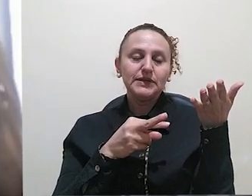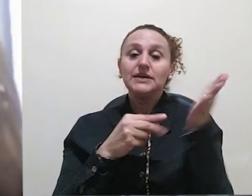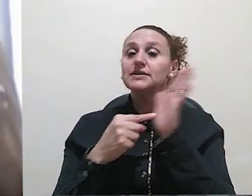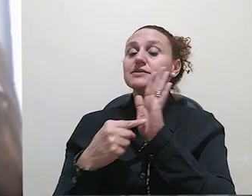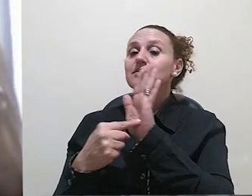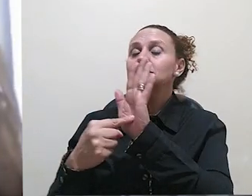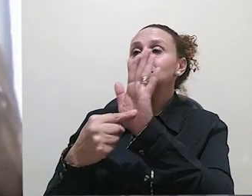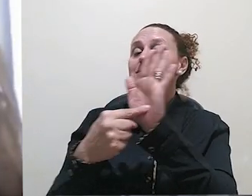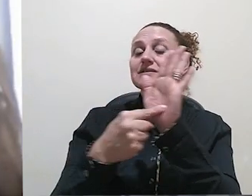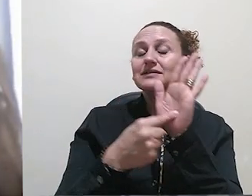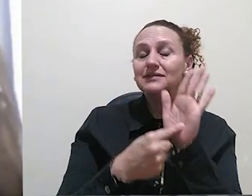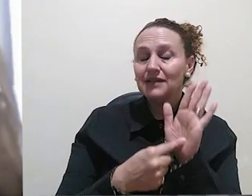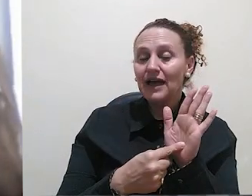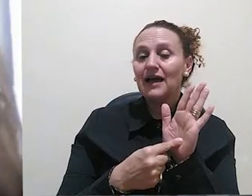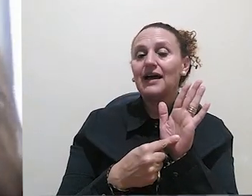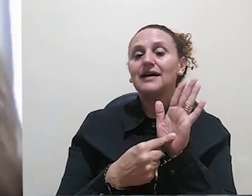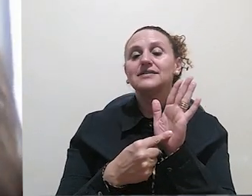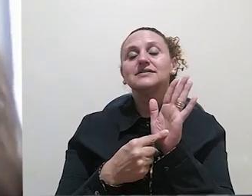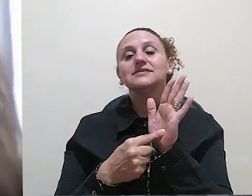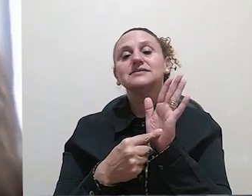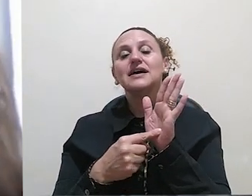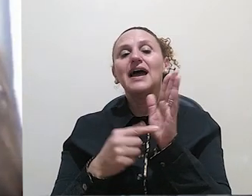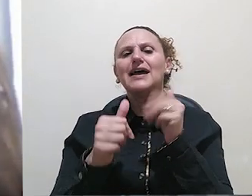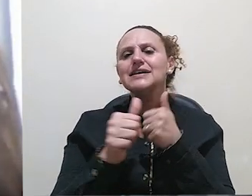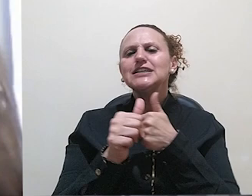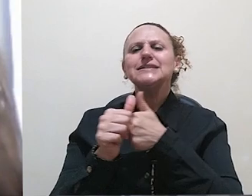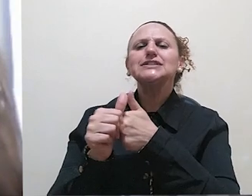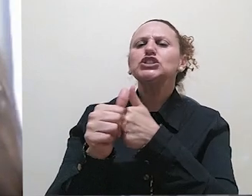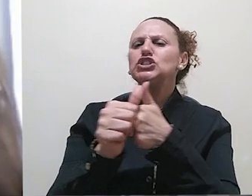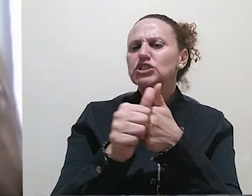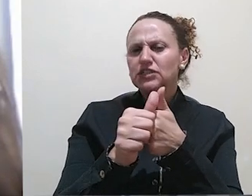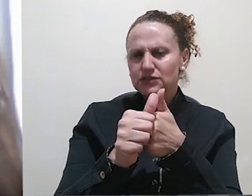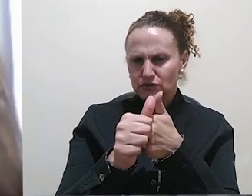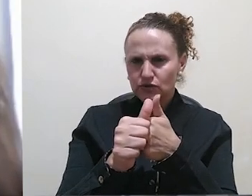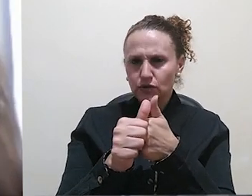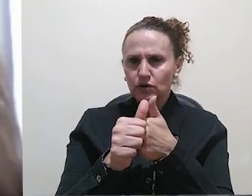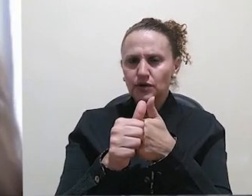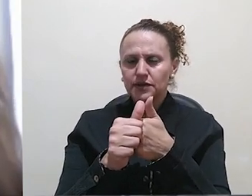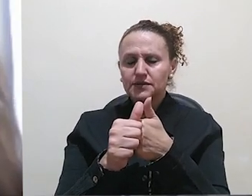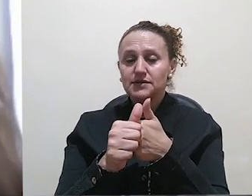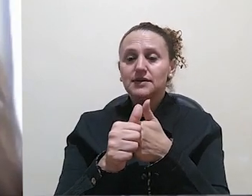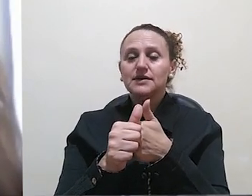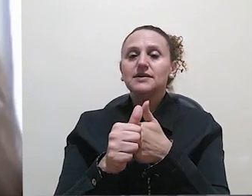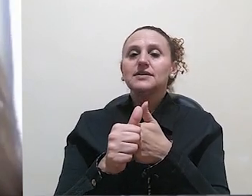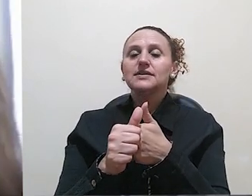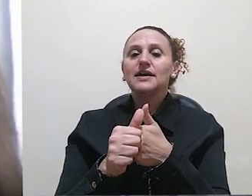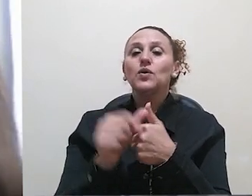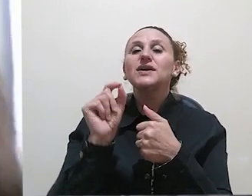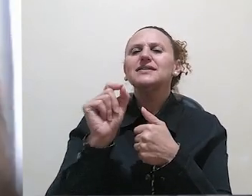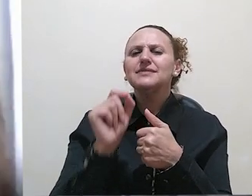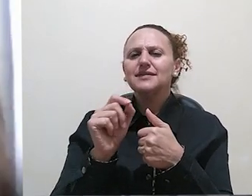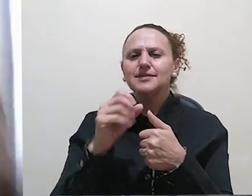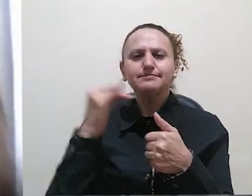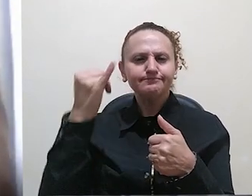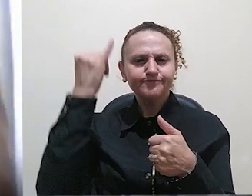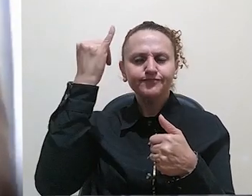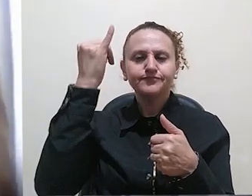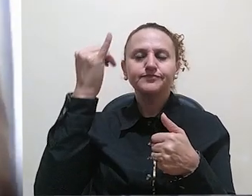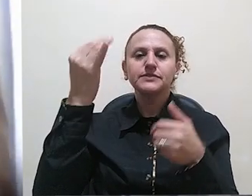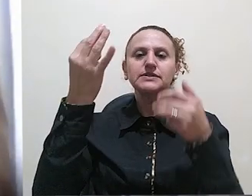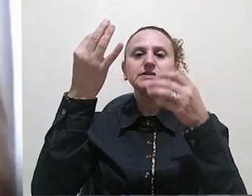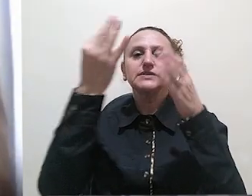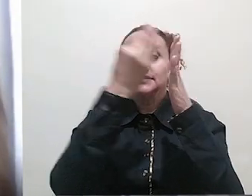apresentadas as possíveis restrições e indicações do leitor em potencial para esse texto. Uma coisa que eu quero destacar aqui